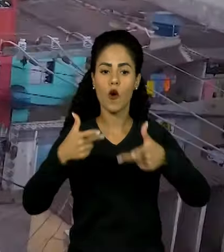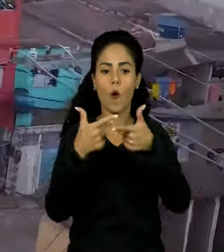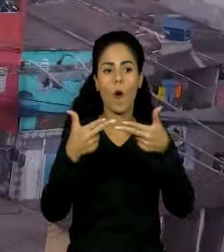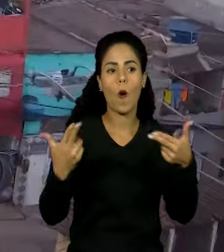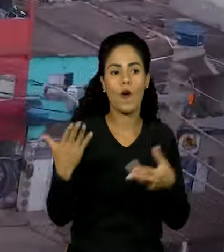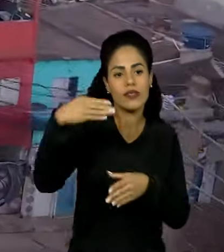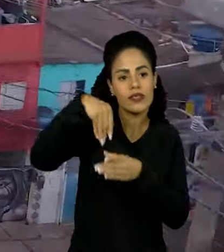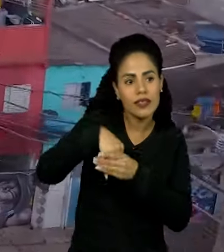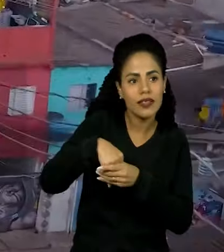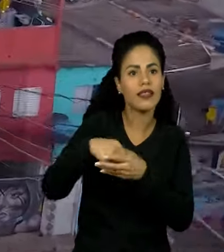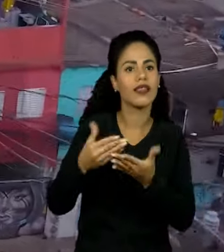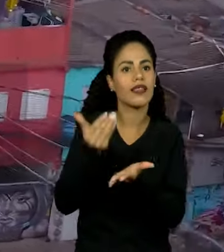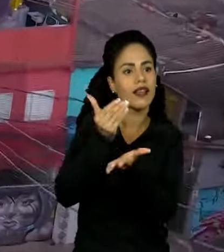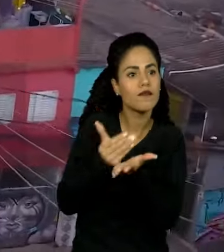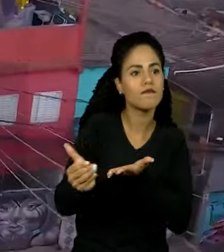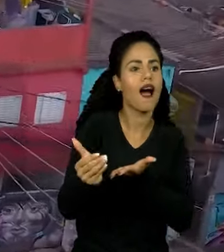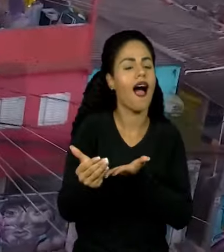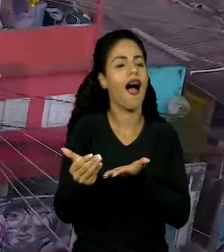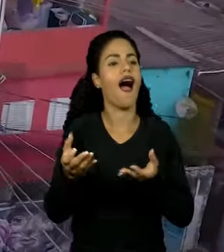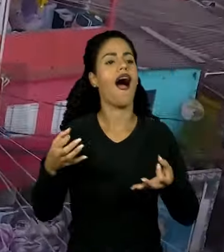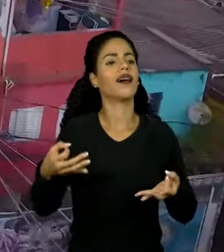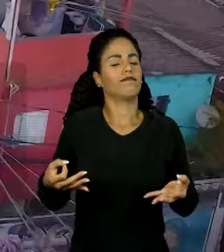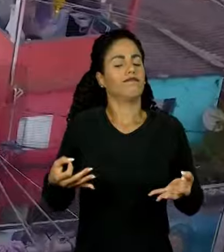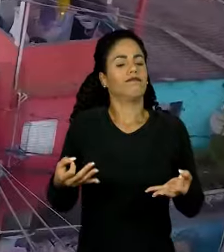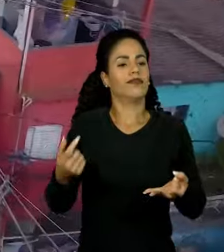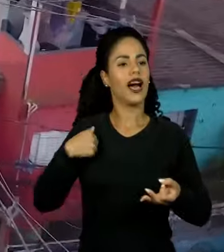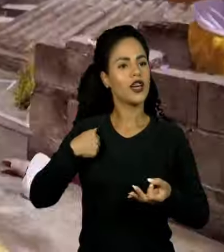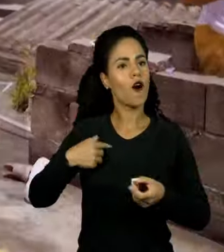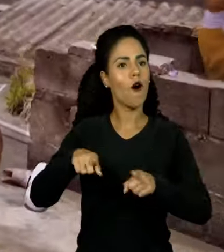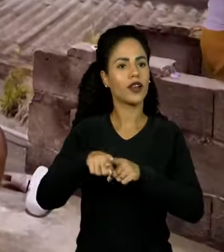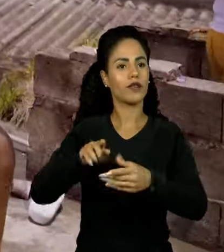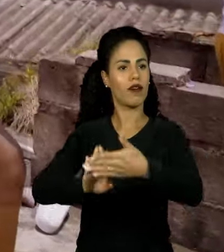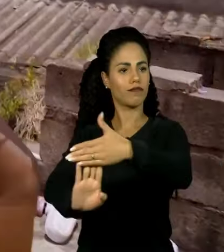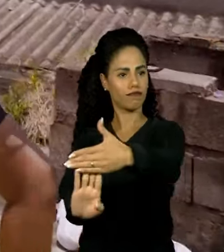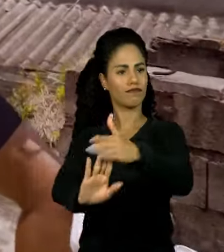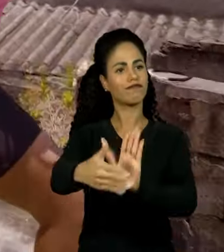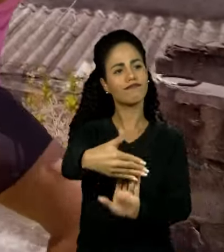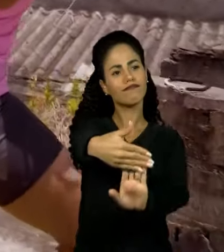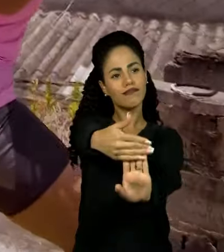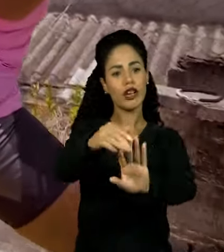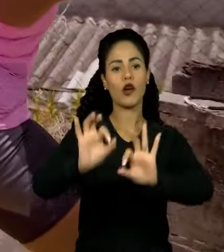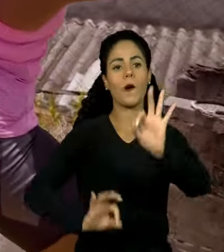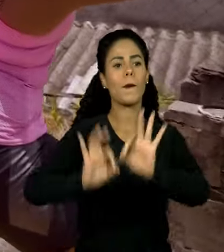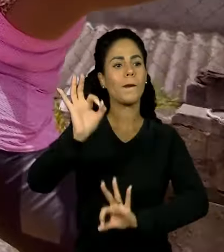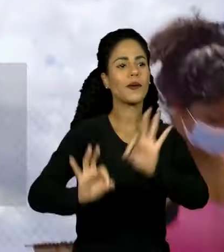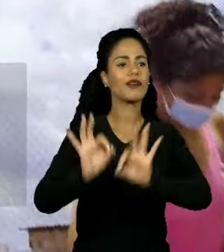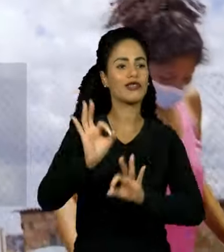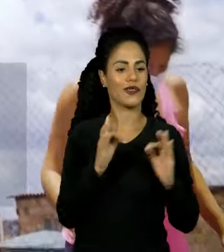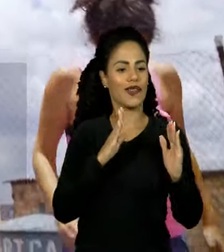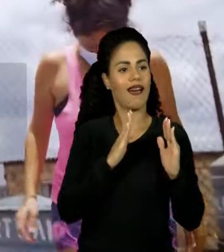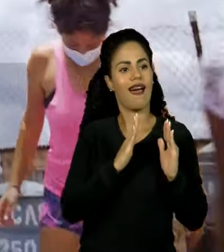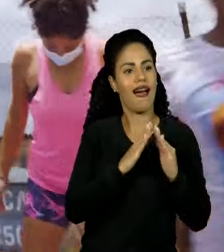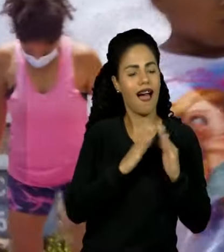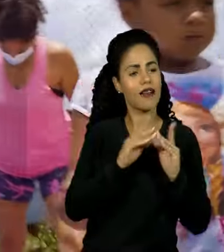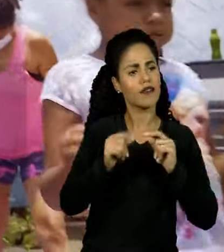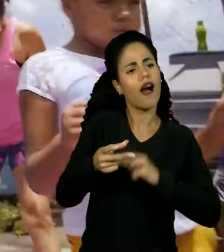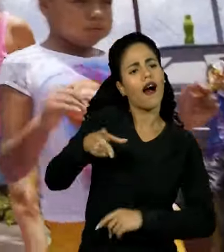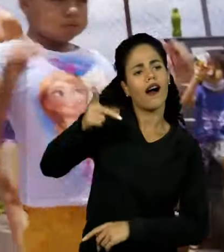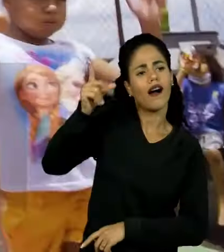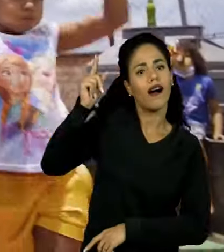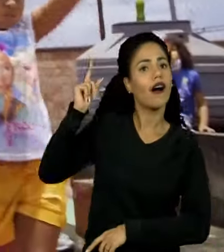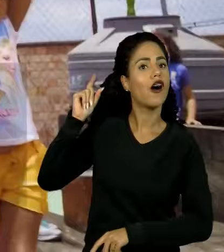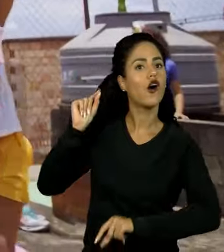a partir da ioga, Ela faz o treino na laje, ela tem um projeto muito legal que se chama Treino na Laje. Ela, antigamente,